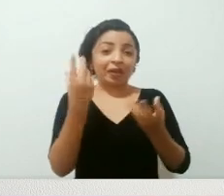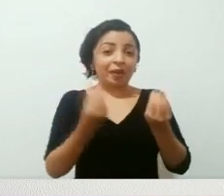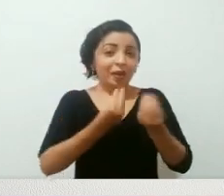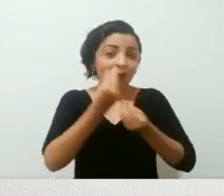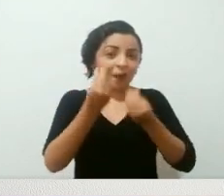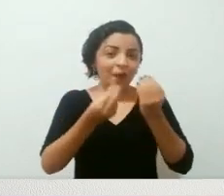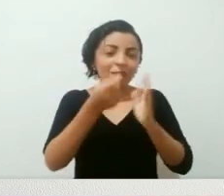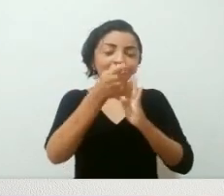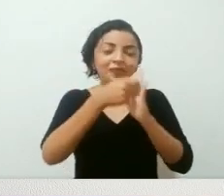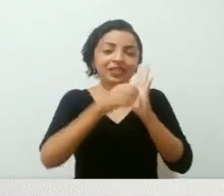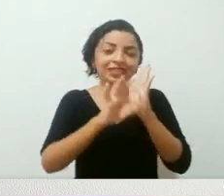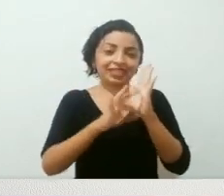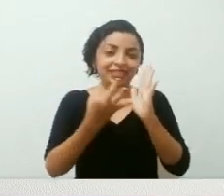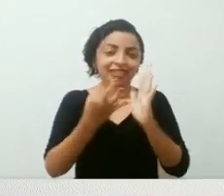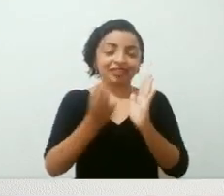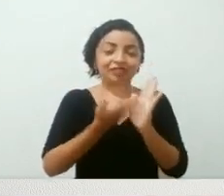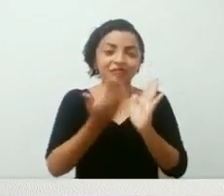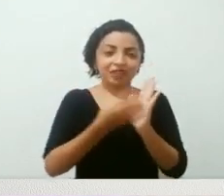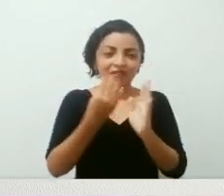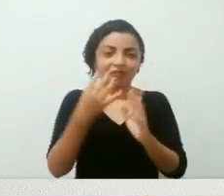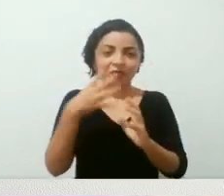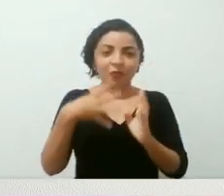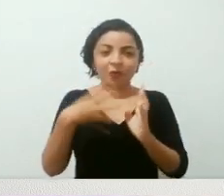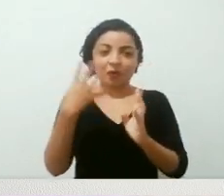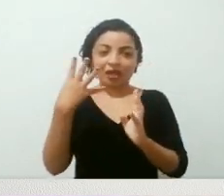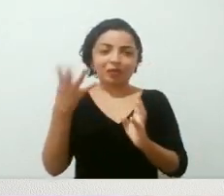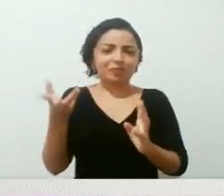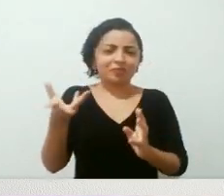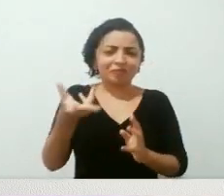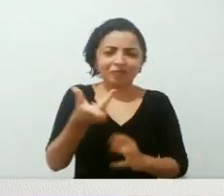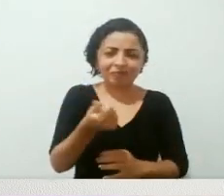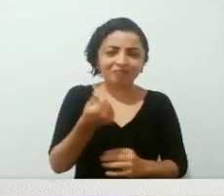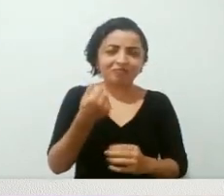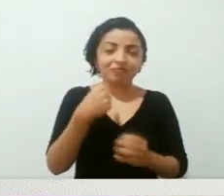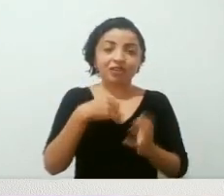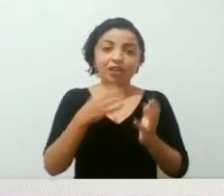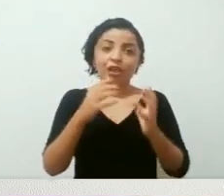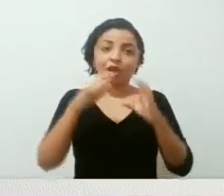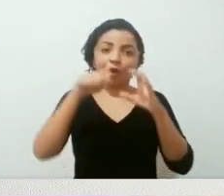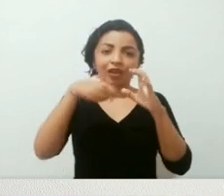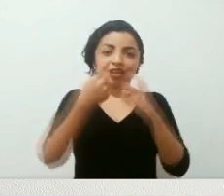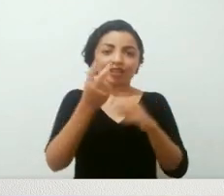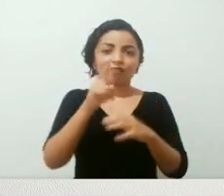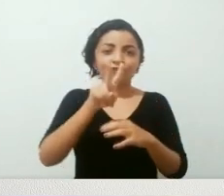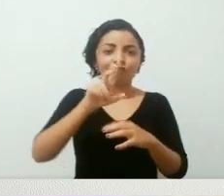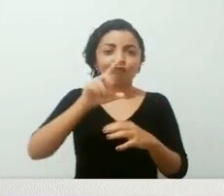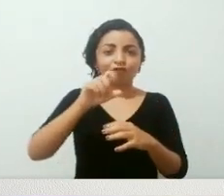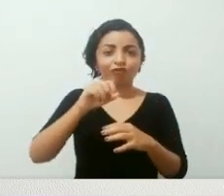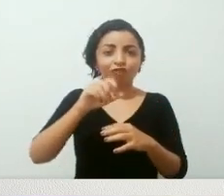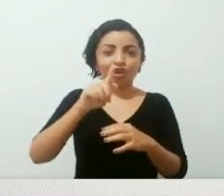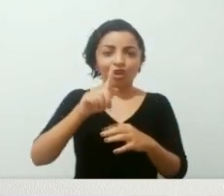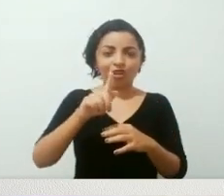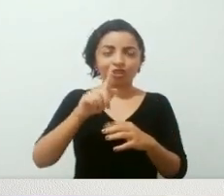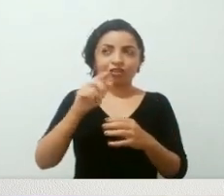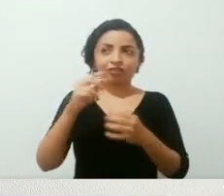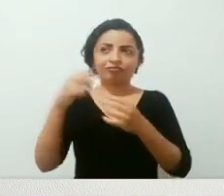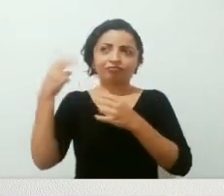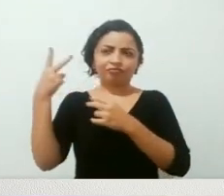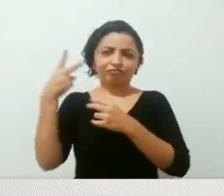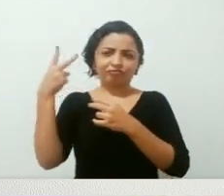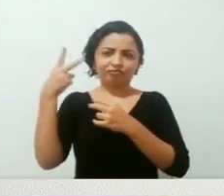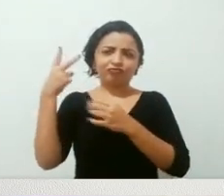quem é essa pessoa que escreve esses livros maravilhosos. E além disso, eu não estou gravando o vlog, como eu fiz